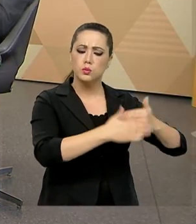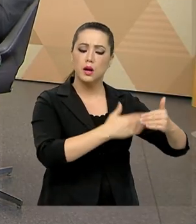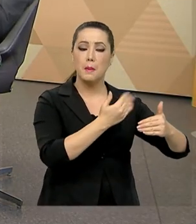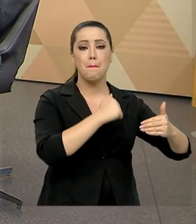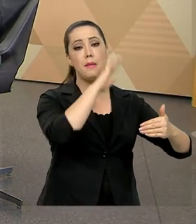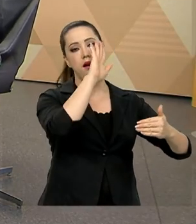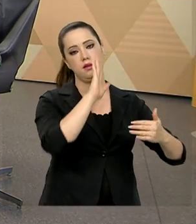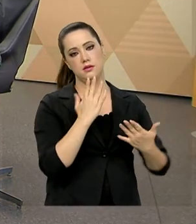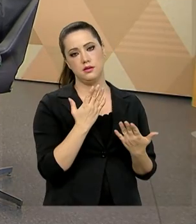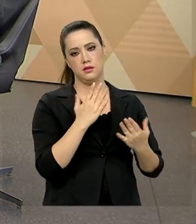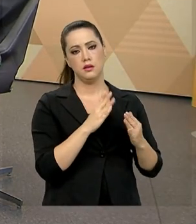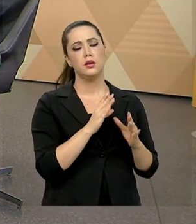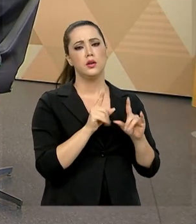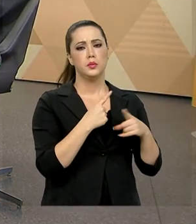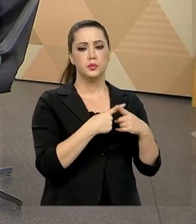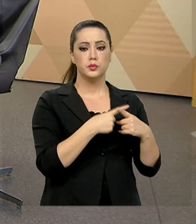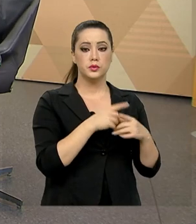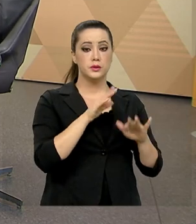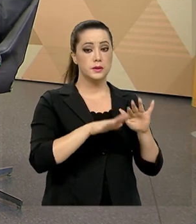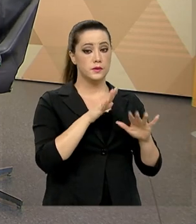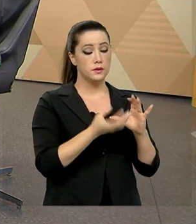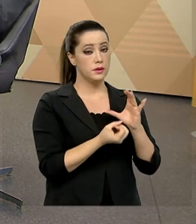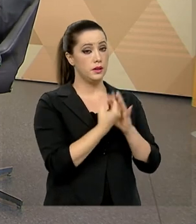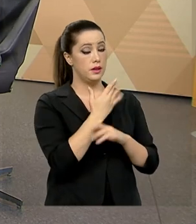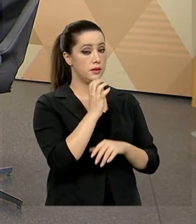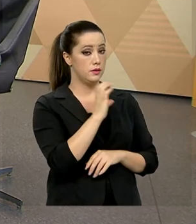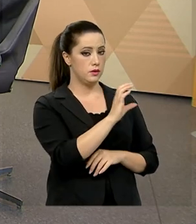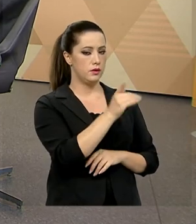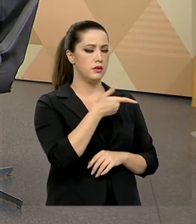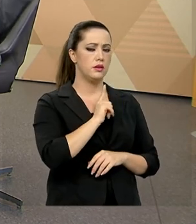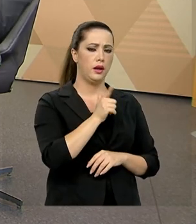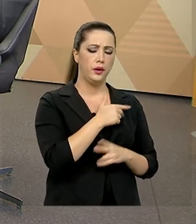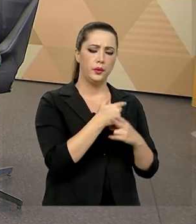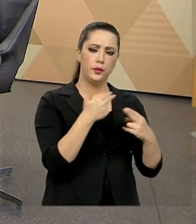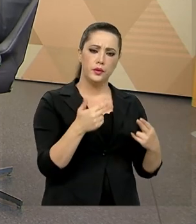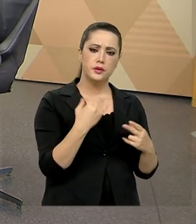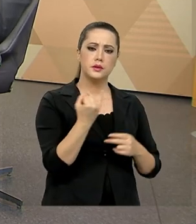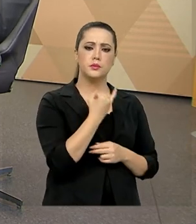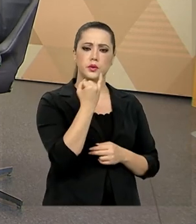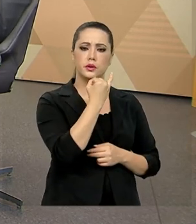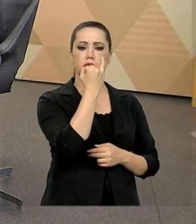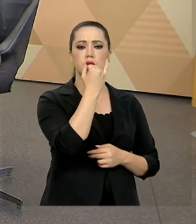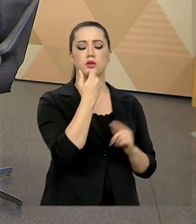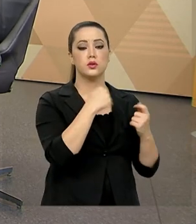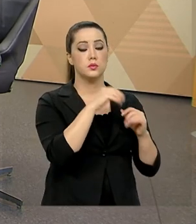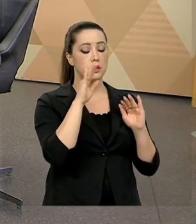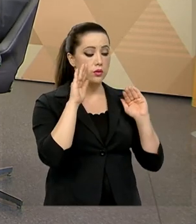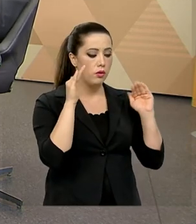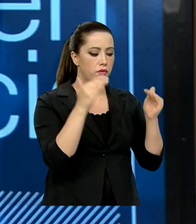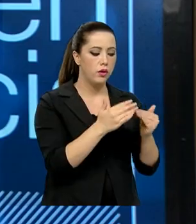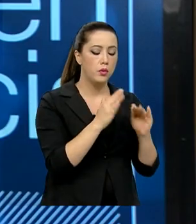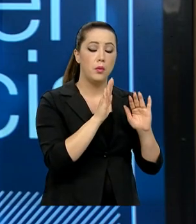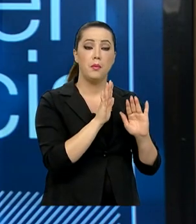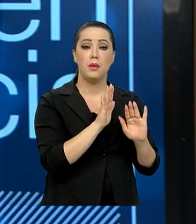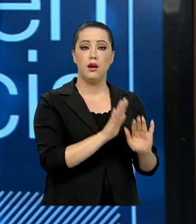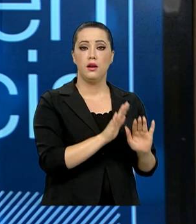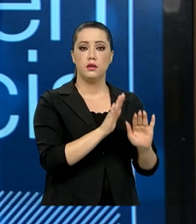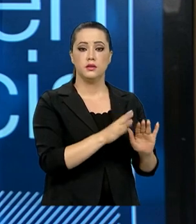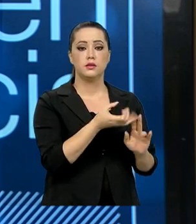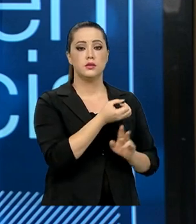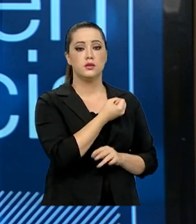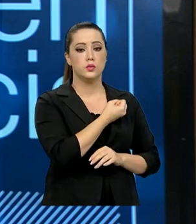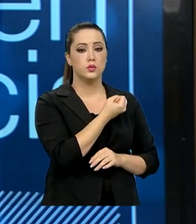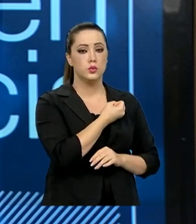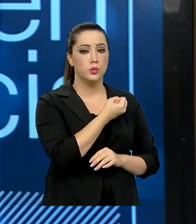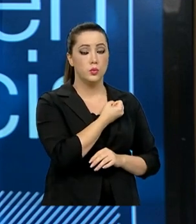científica, é claro que algumas áreas, algumas especificidades precisam ser levadas em consideração. Mas o número